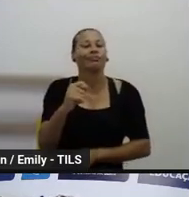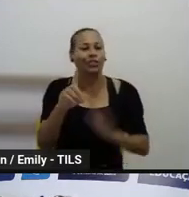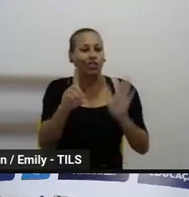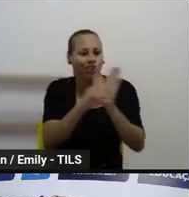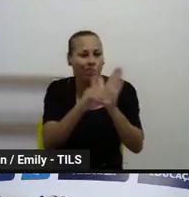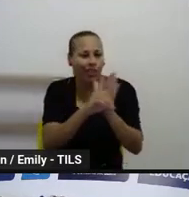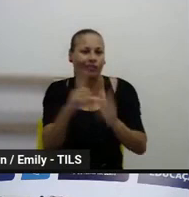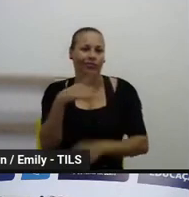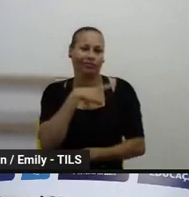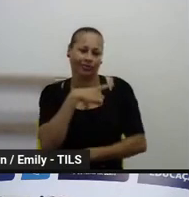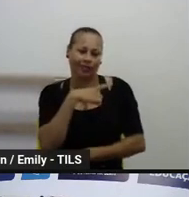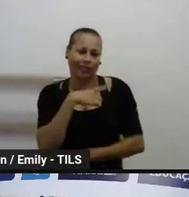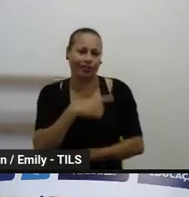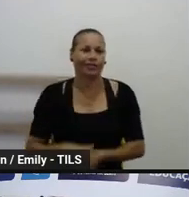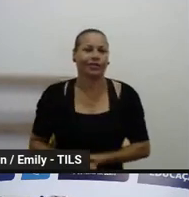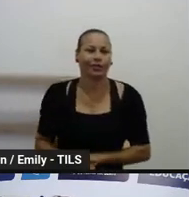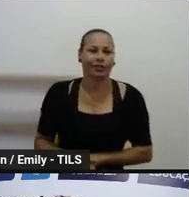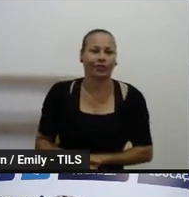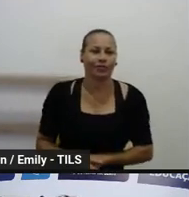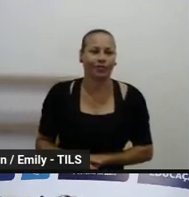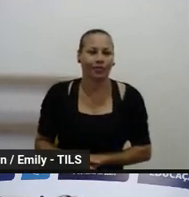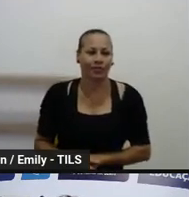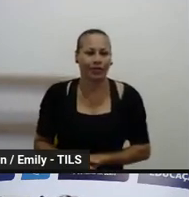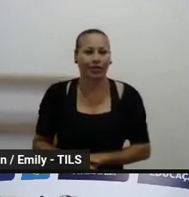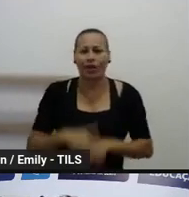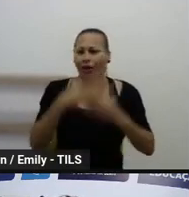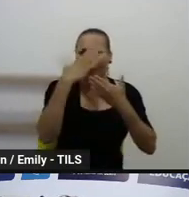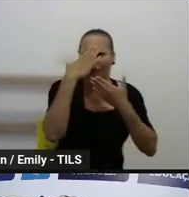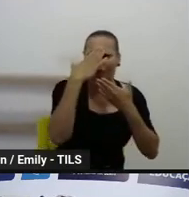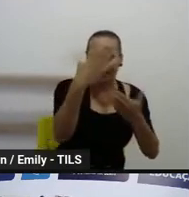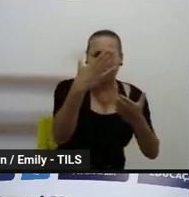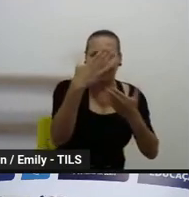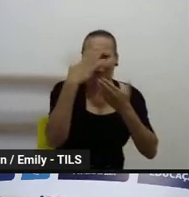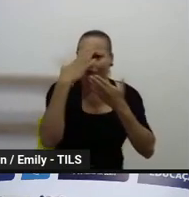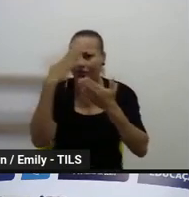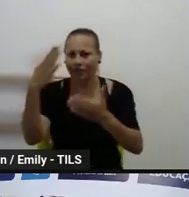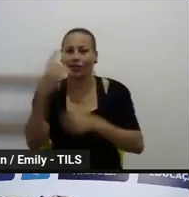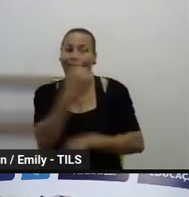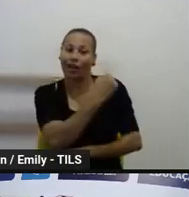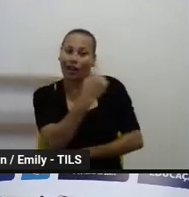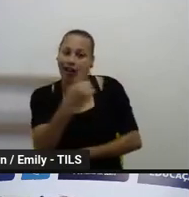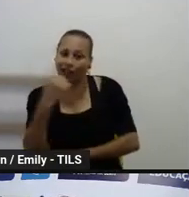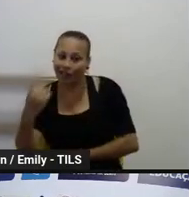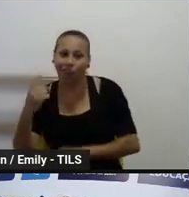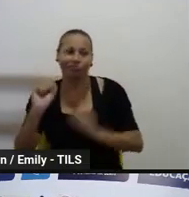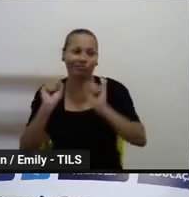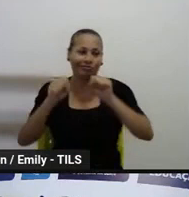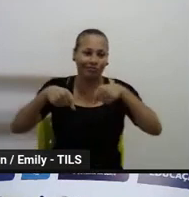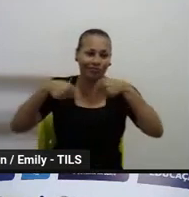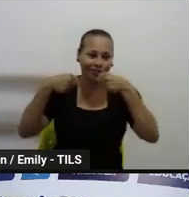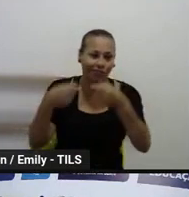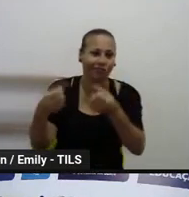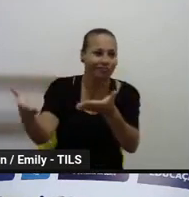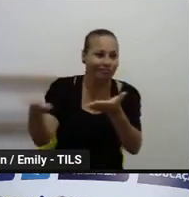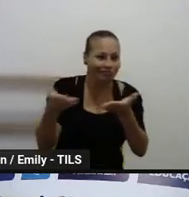Então, acho que é isso, André. A gente já pode agradecer a presença de todos e todas